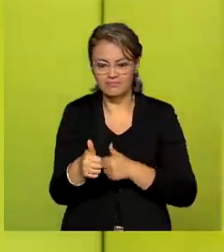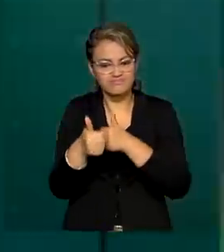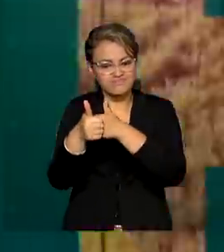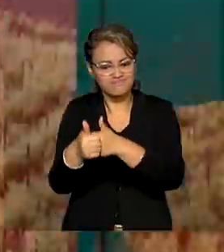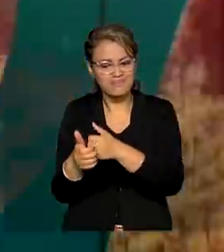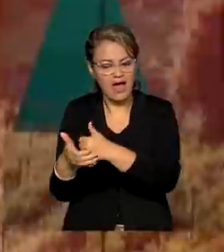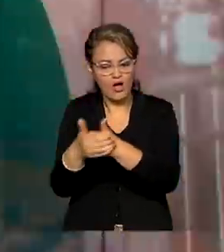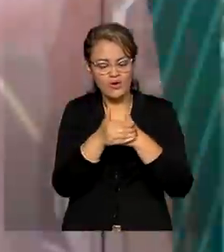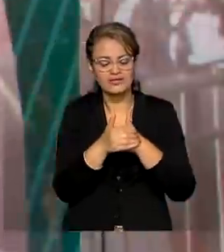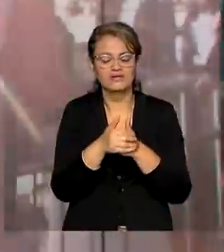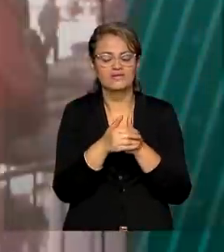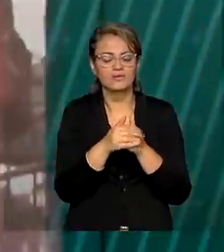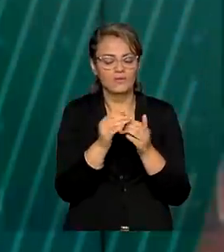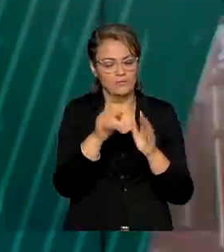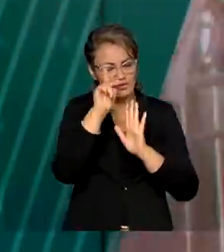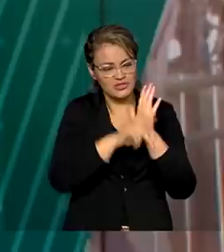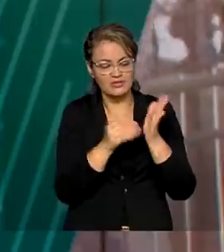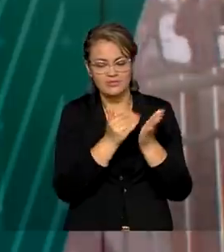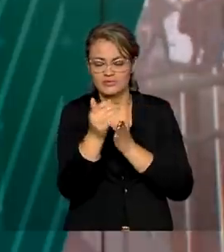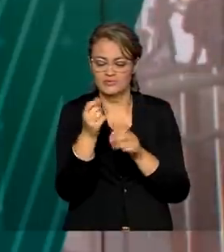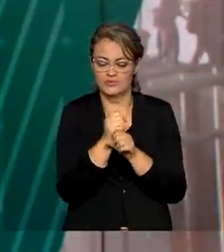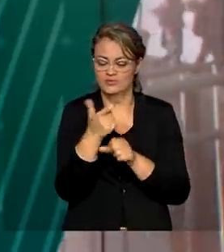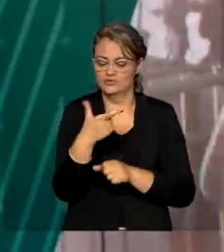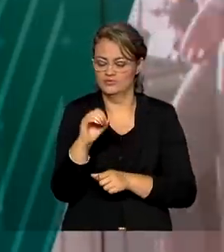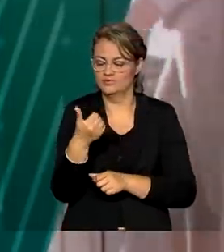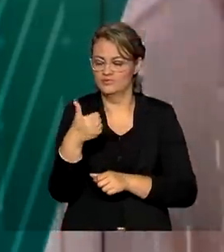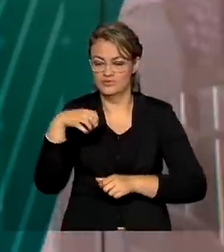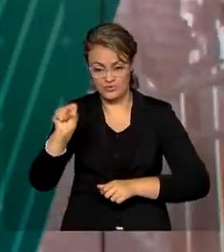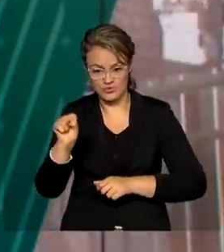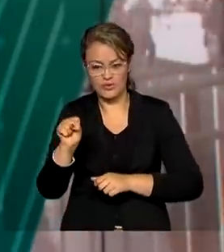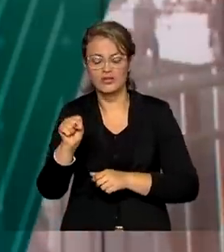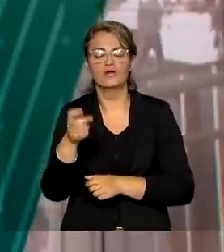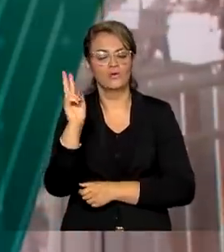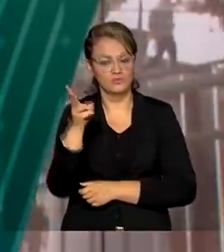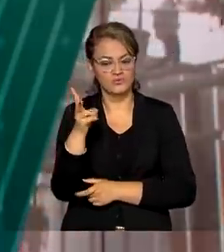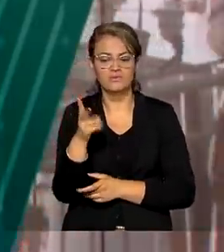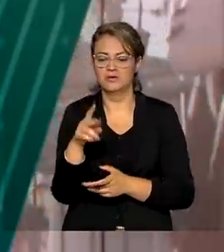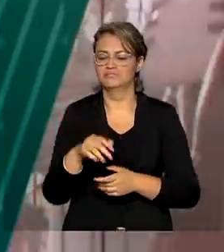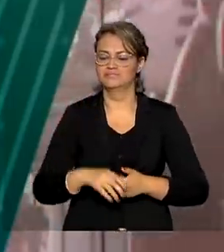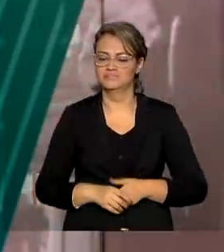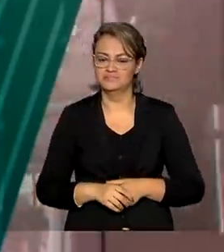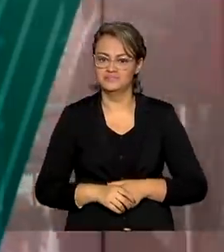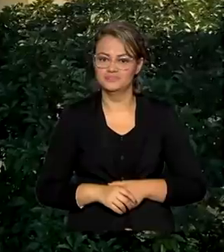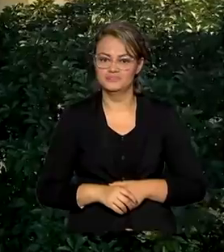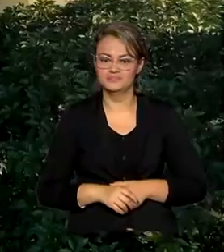Criada em 2018, a ação humanitária continua mesmo durante a pandemia.